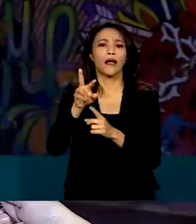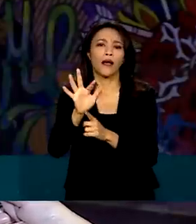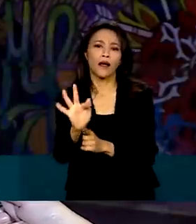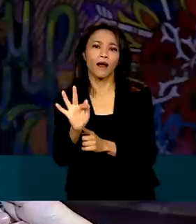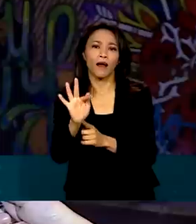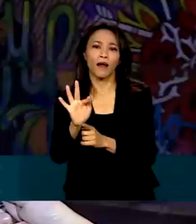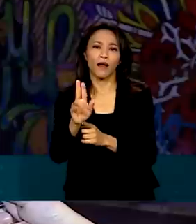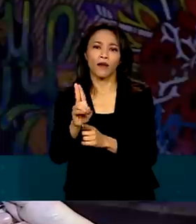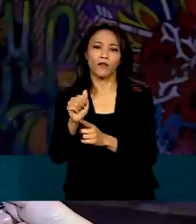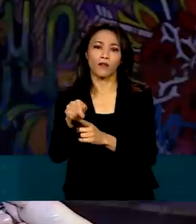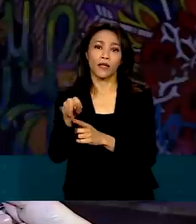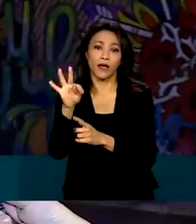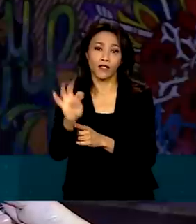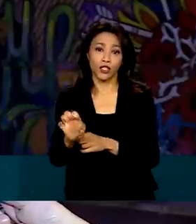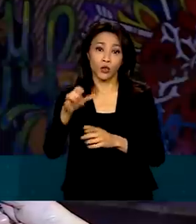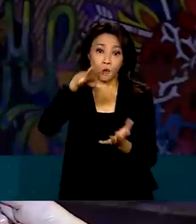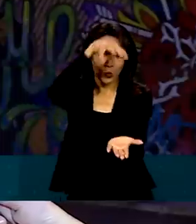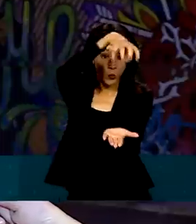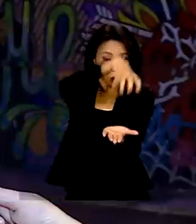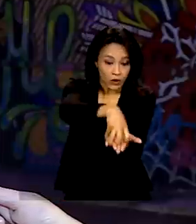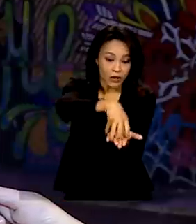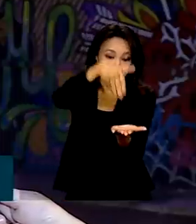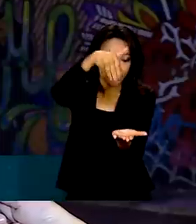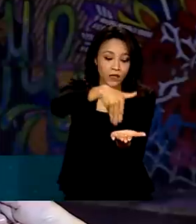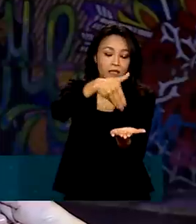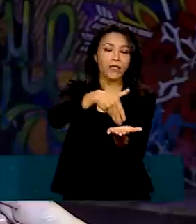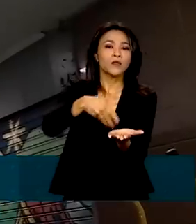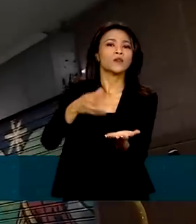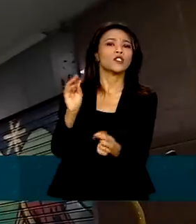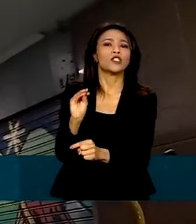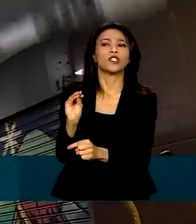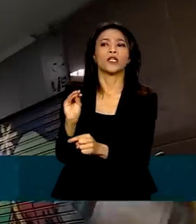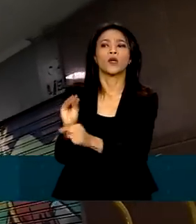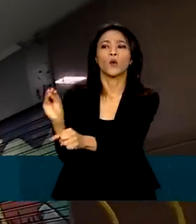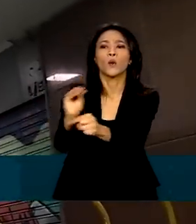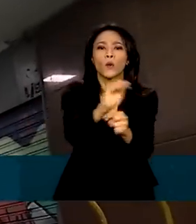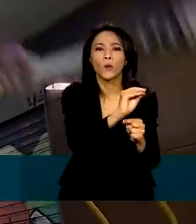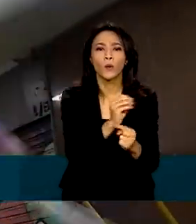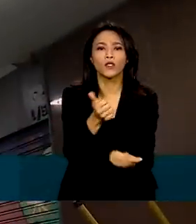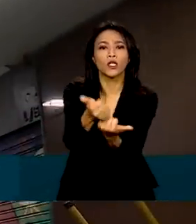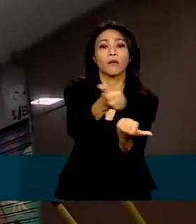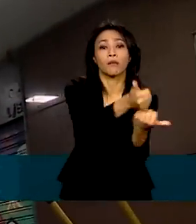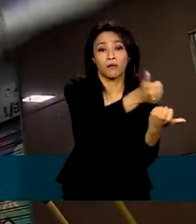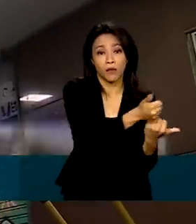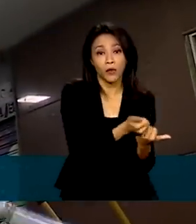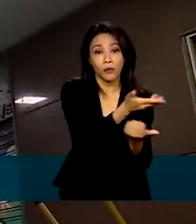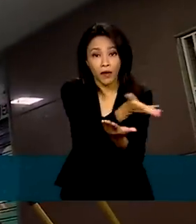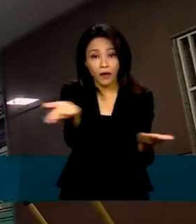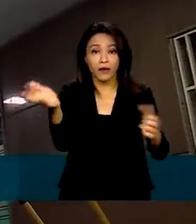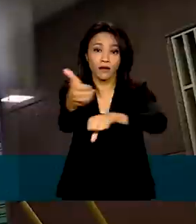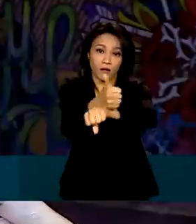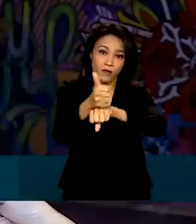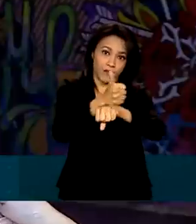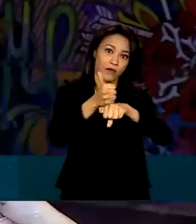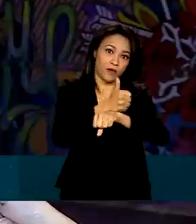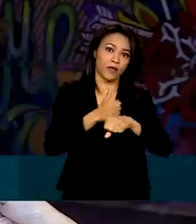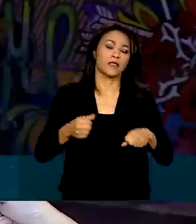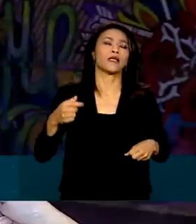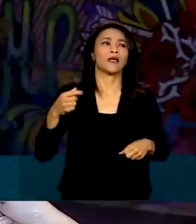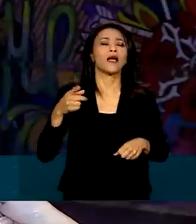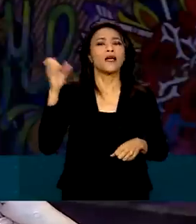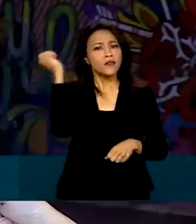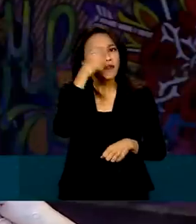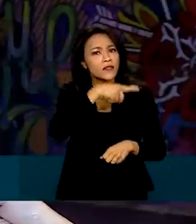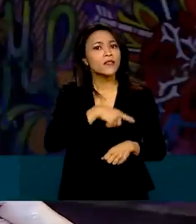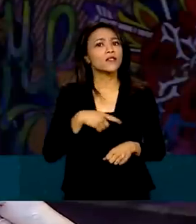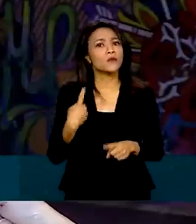de acolhimento dos artistas circenses itinerantes e independentes. O artista itinerante de lona, ele tem dificuldades